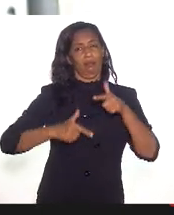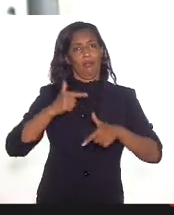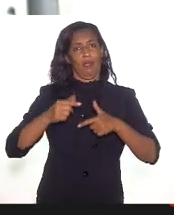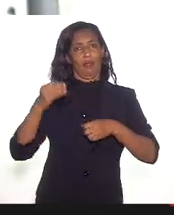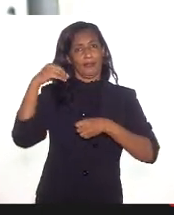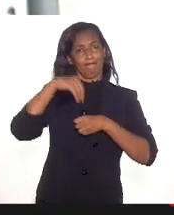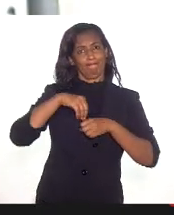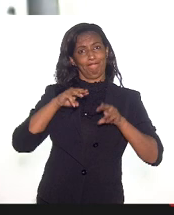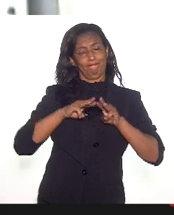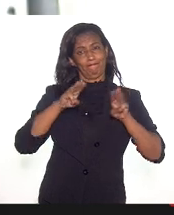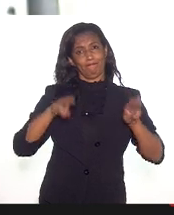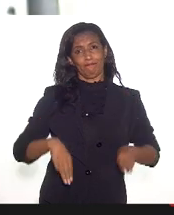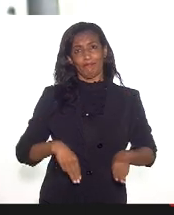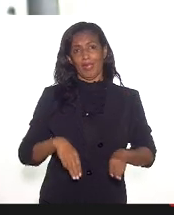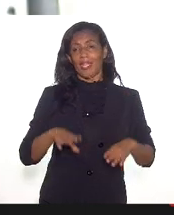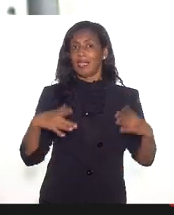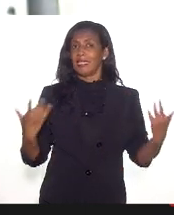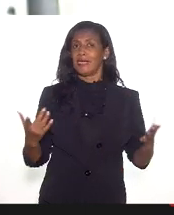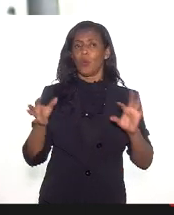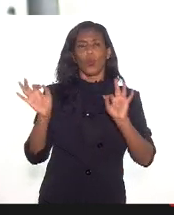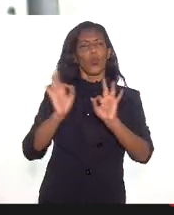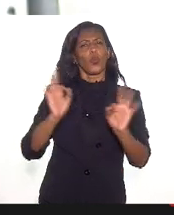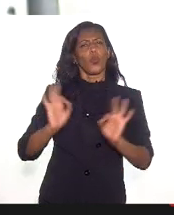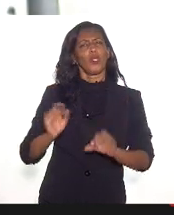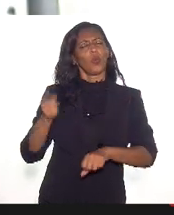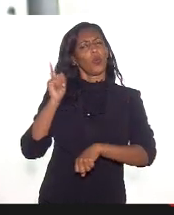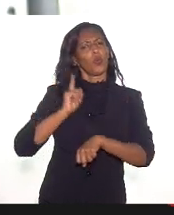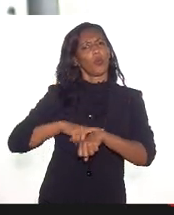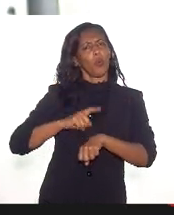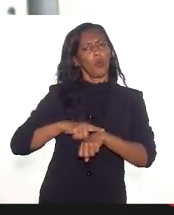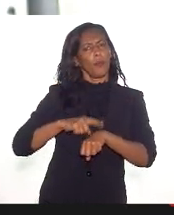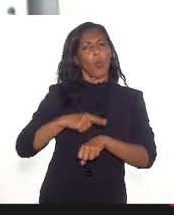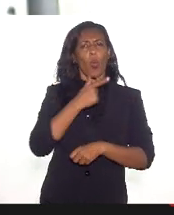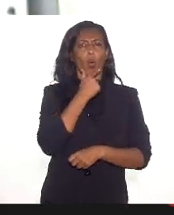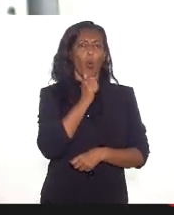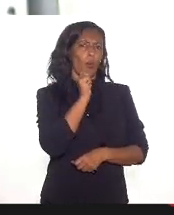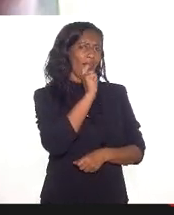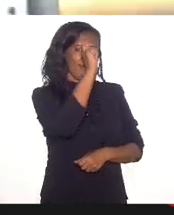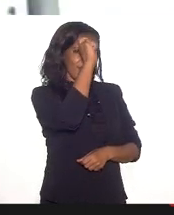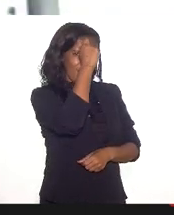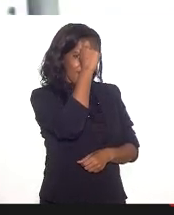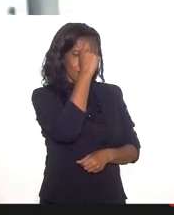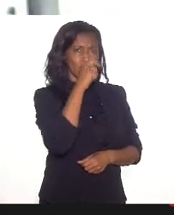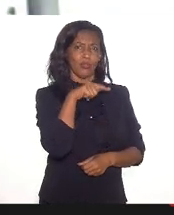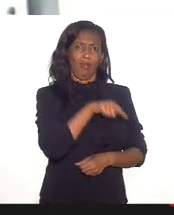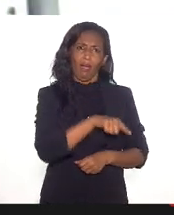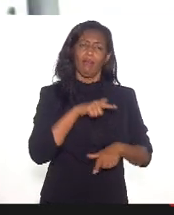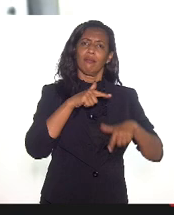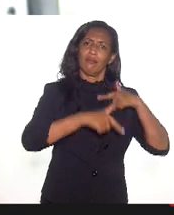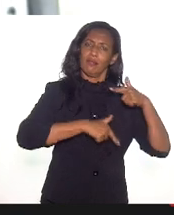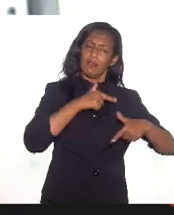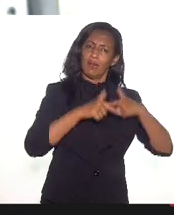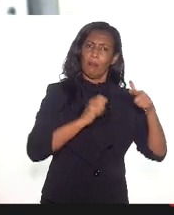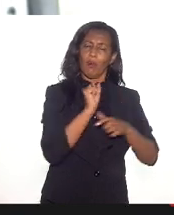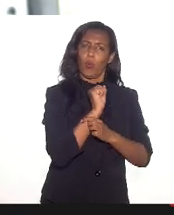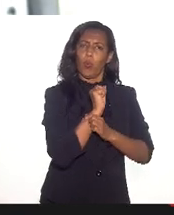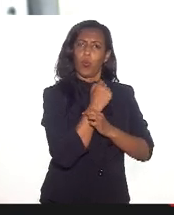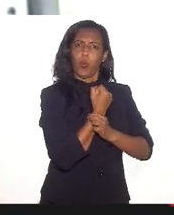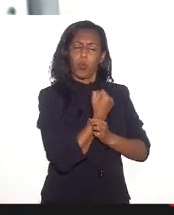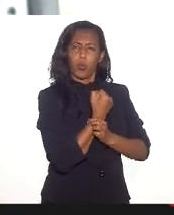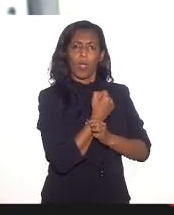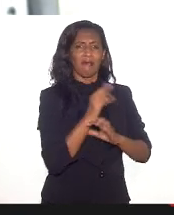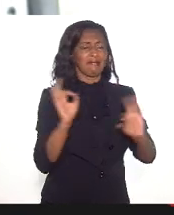então, em nenhum momento a segurança, os homens e mulheres negras que atuam no setor da segurança, em